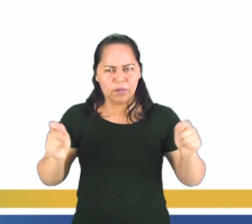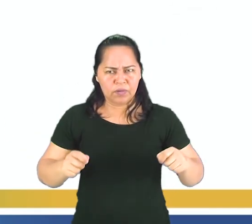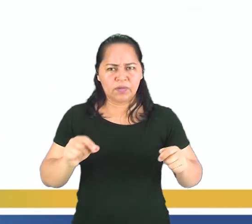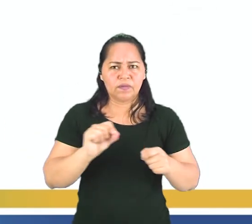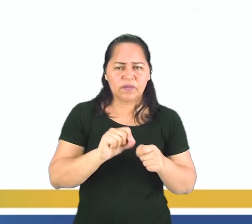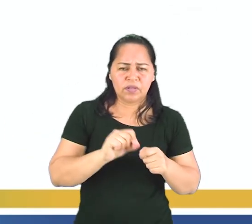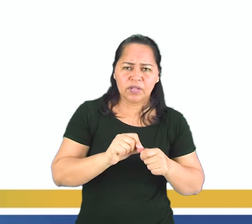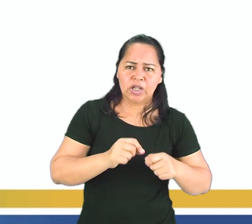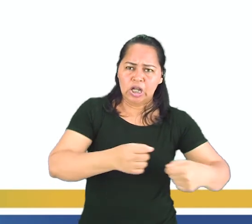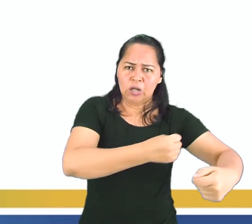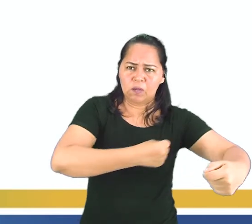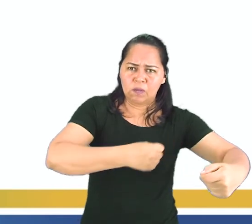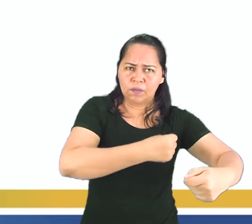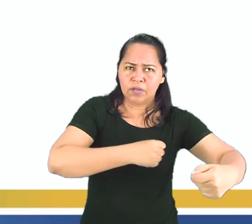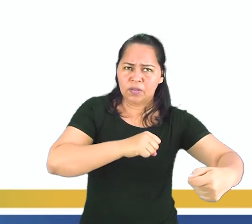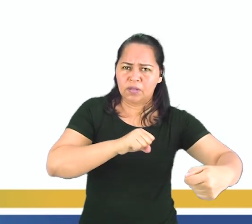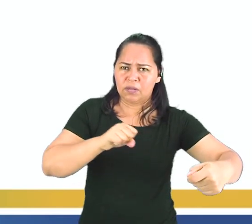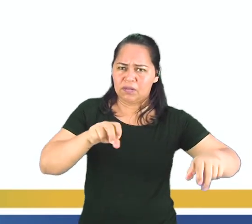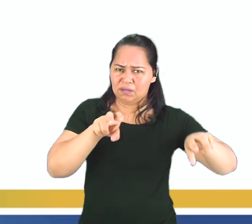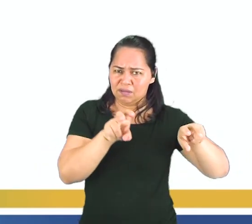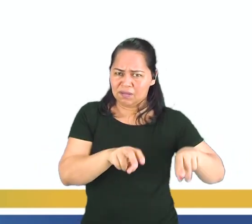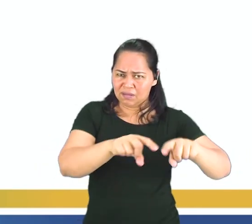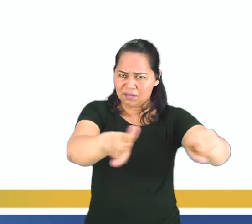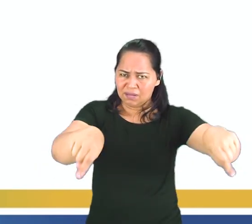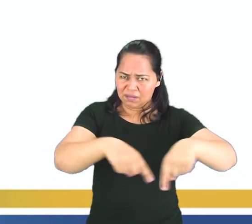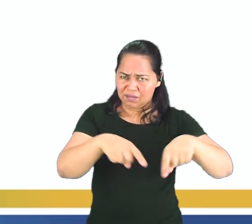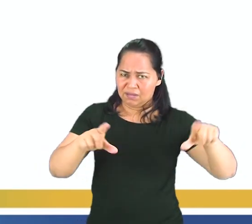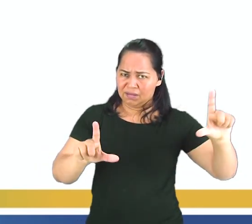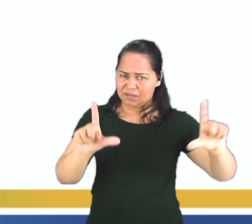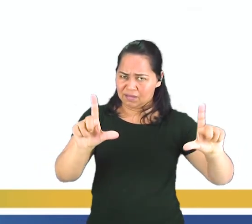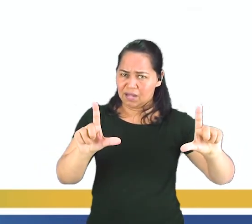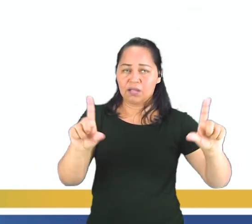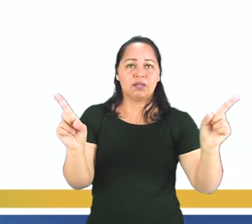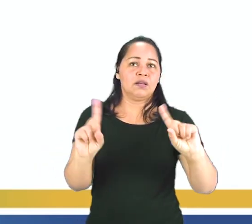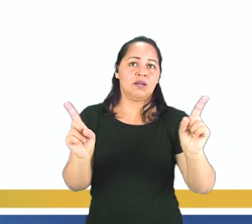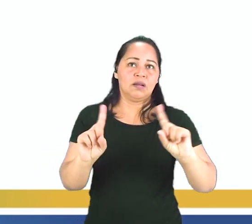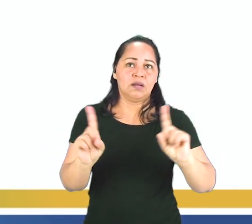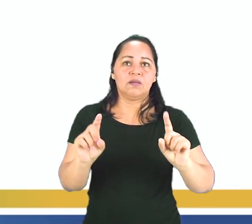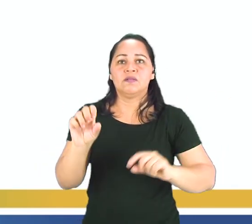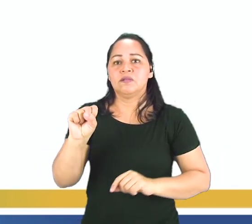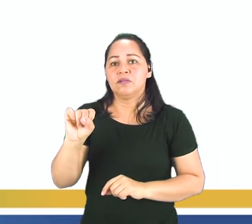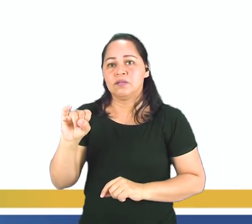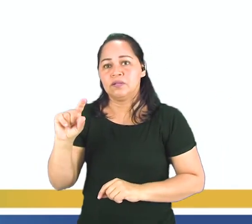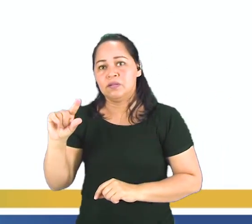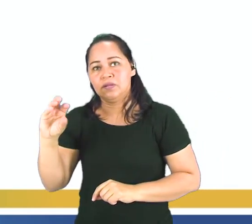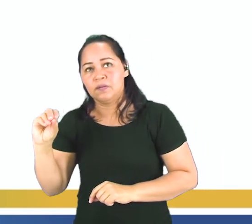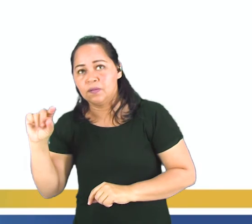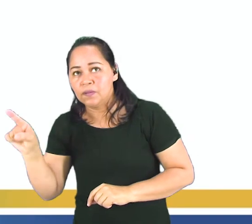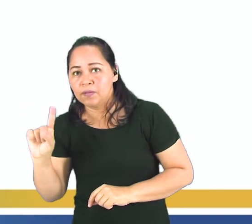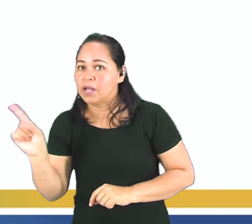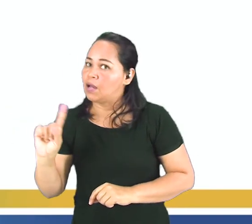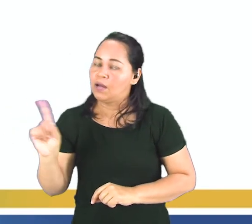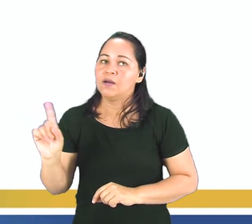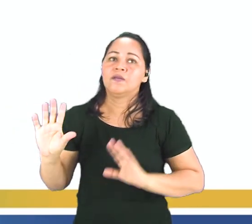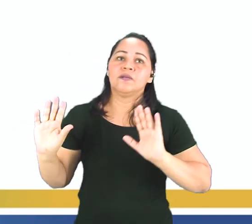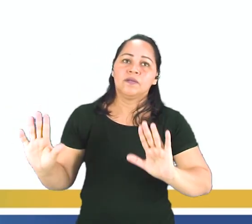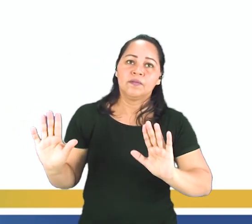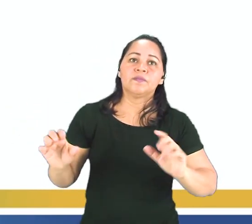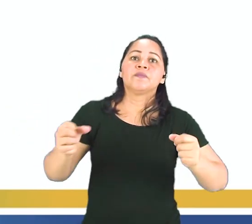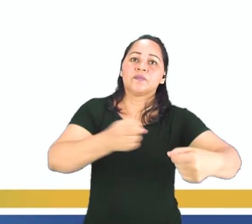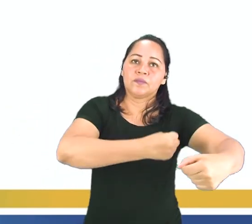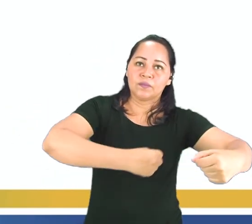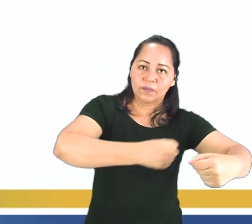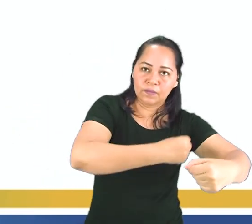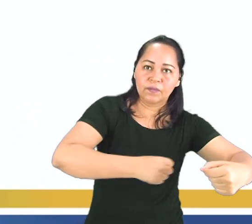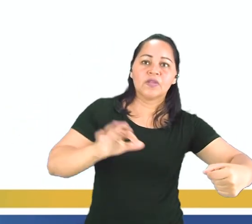na sala, gente? Lá na poltrona? No. No. Posso fazer comida na cozinha? Com